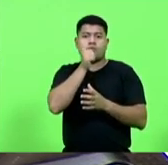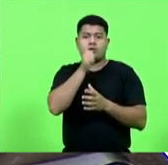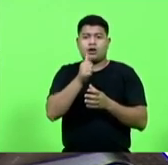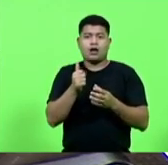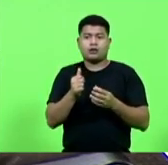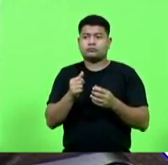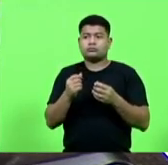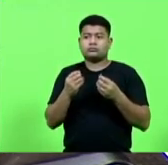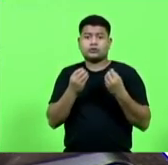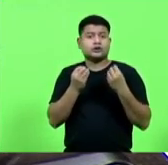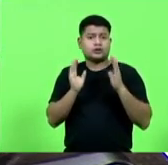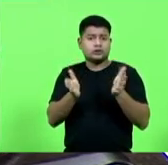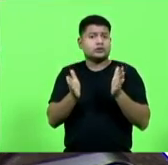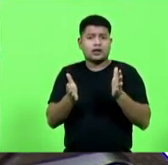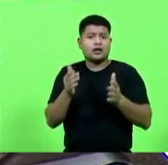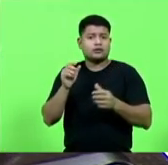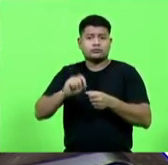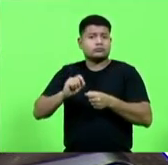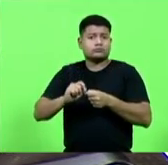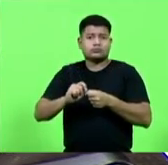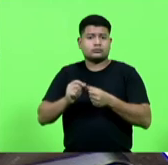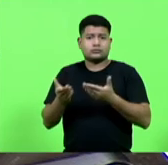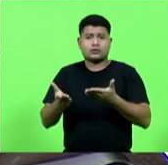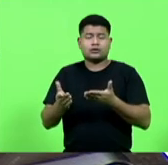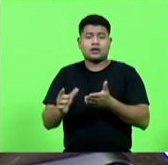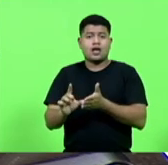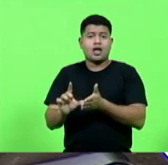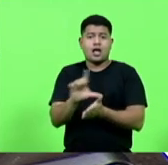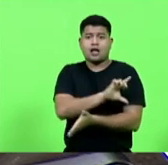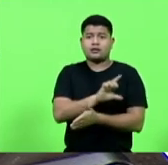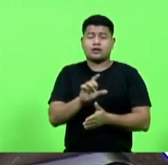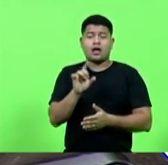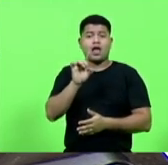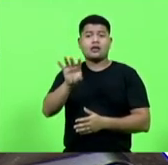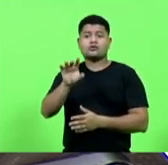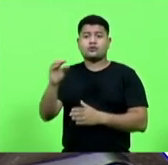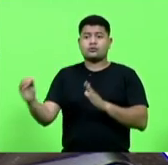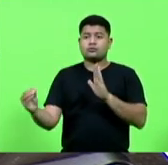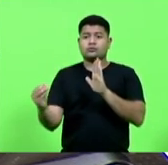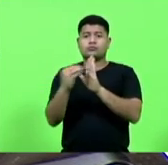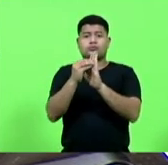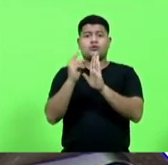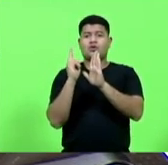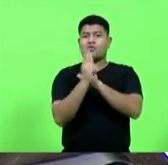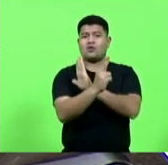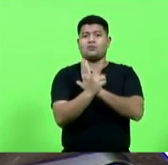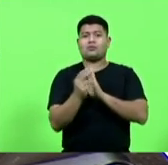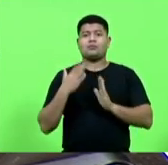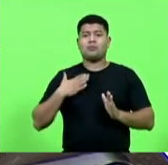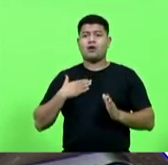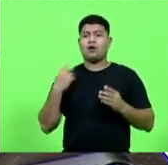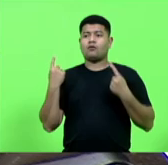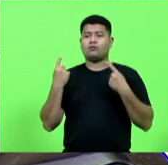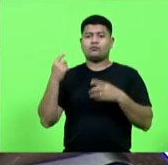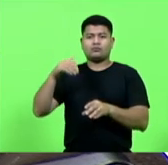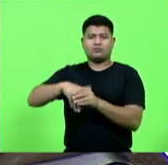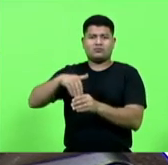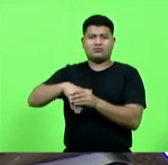já neste momento sem essa lei aprovar. Então, é mais um nome, na verdade. E o meu voto contrário foi pela